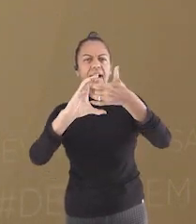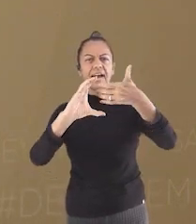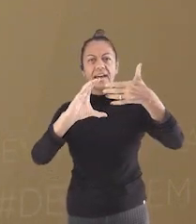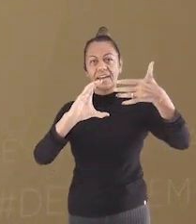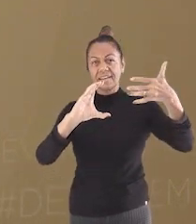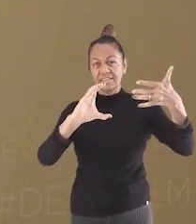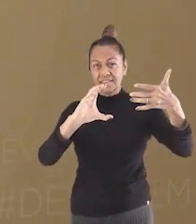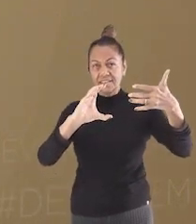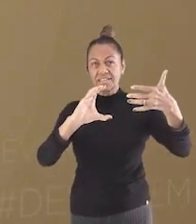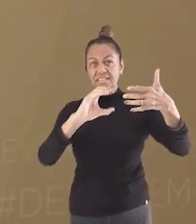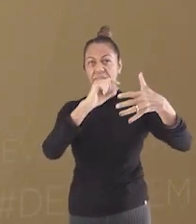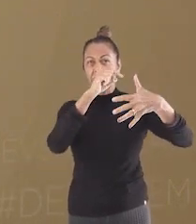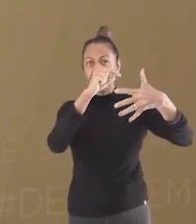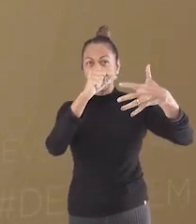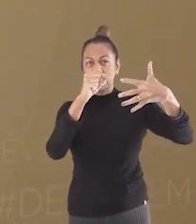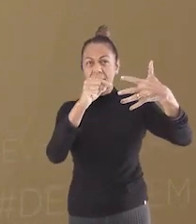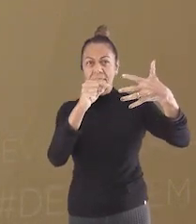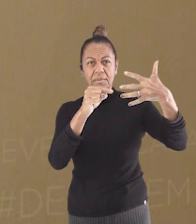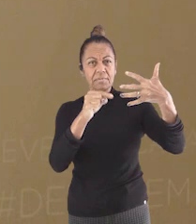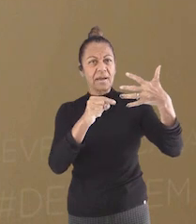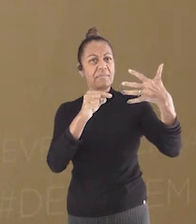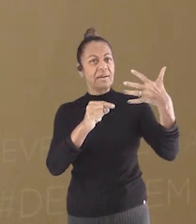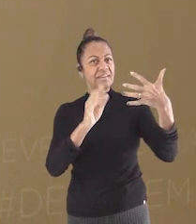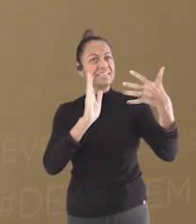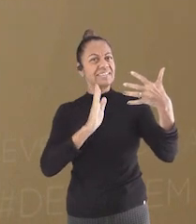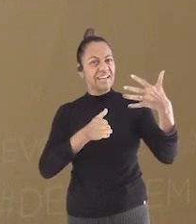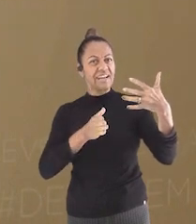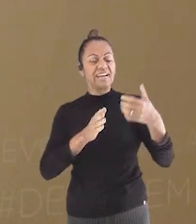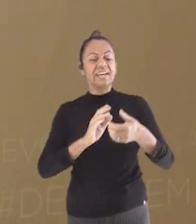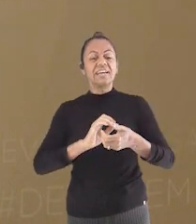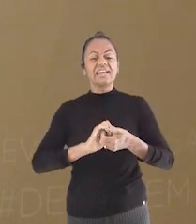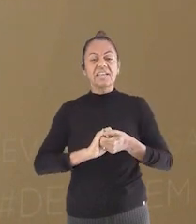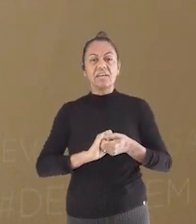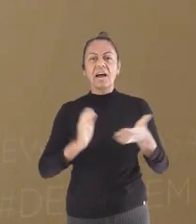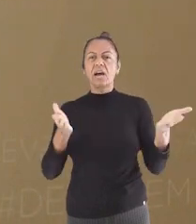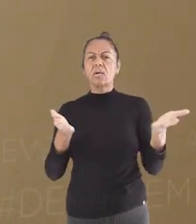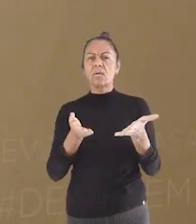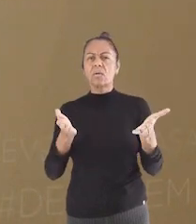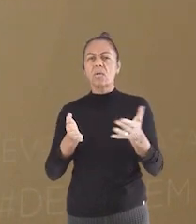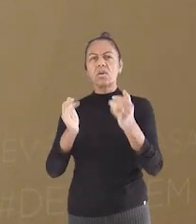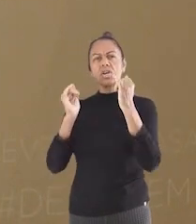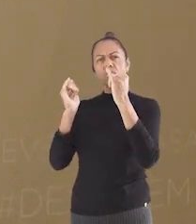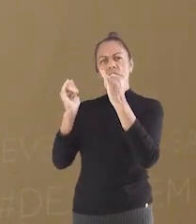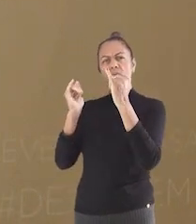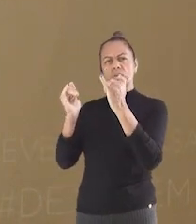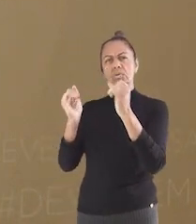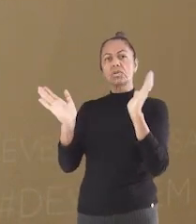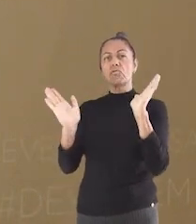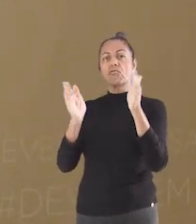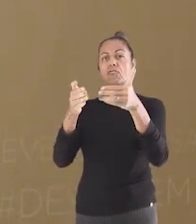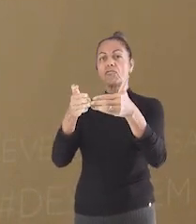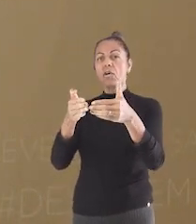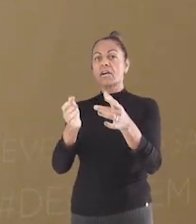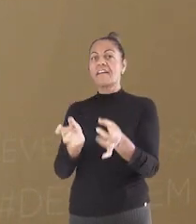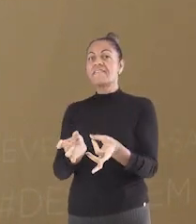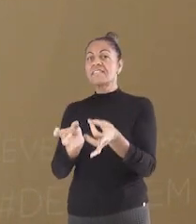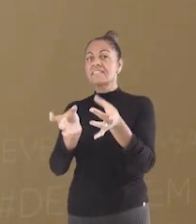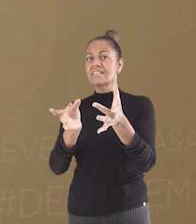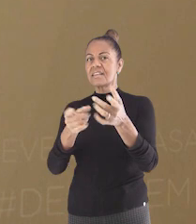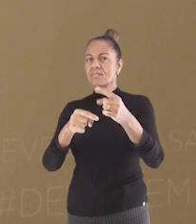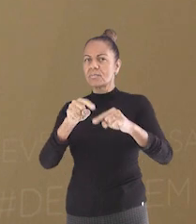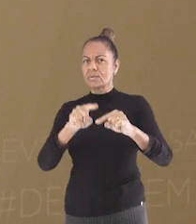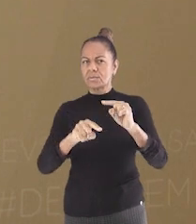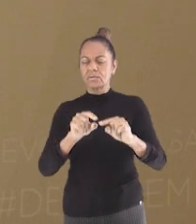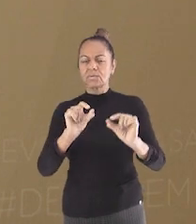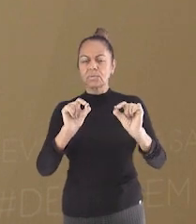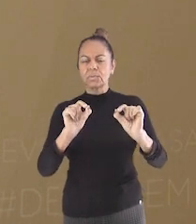nome na lista. Continuando o assunto da nossa aula, Para que você possa entender bem as características que foram